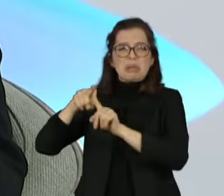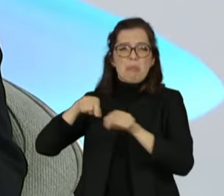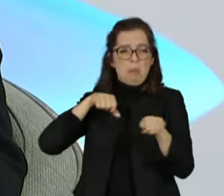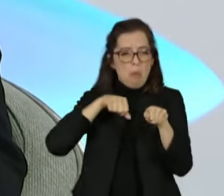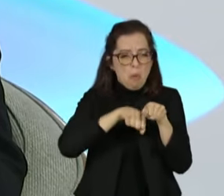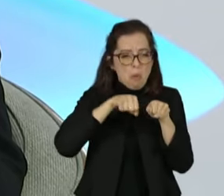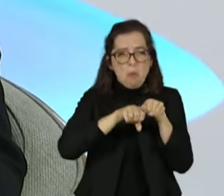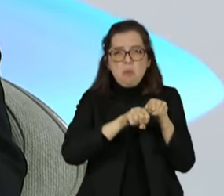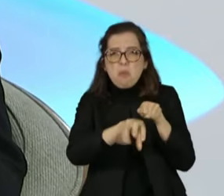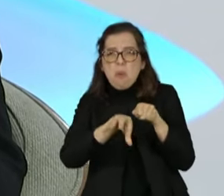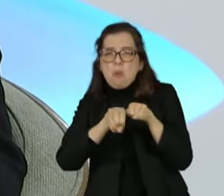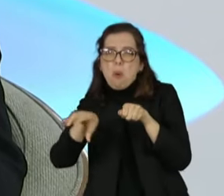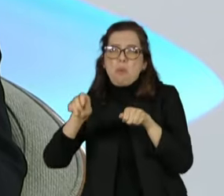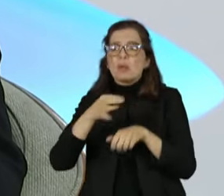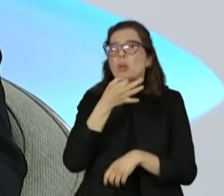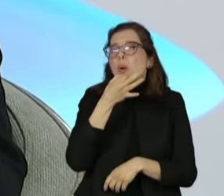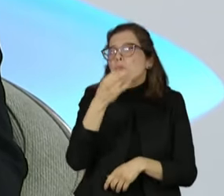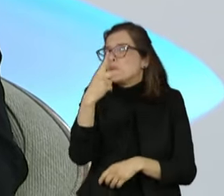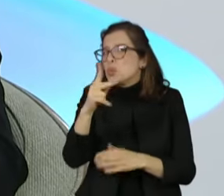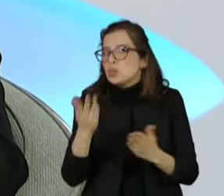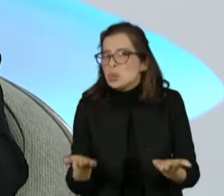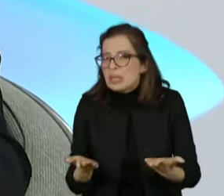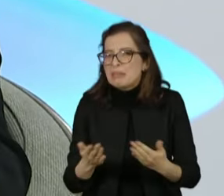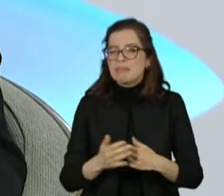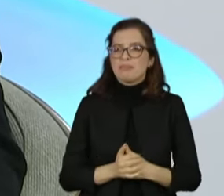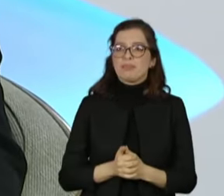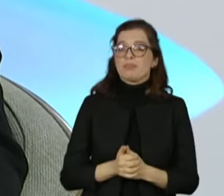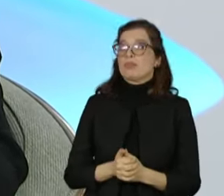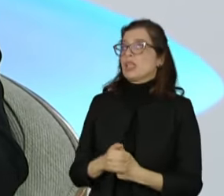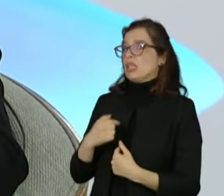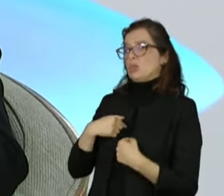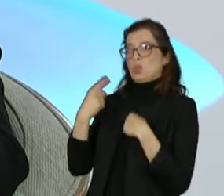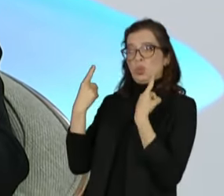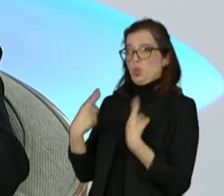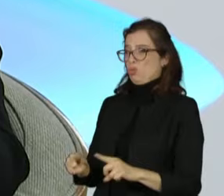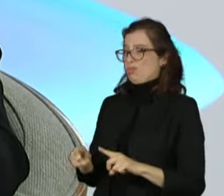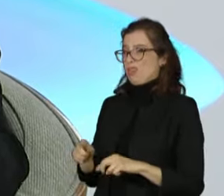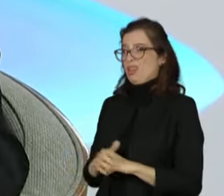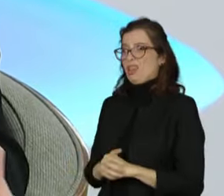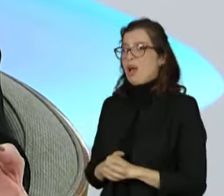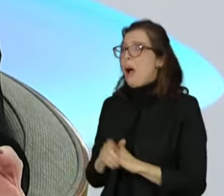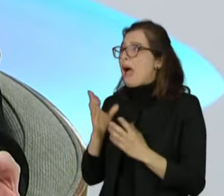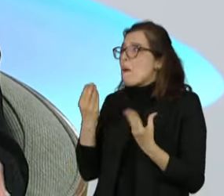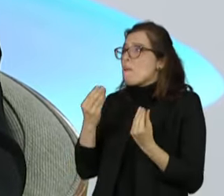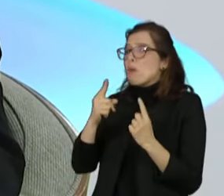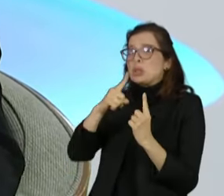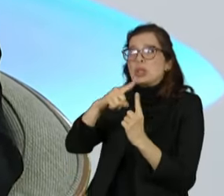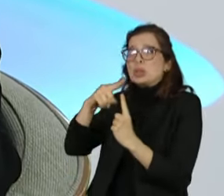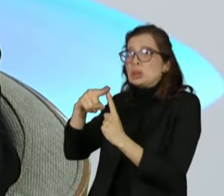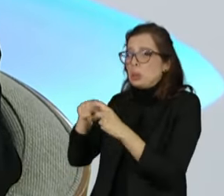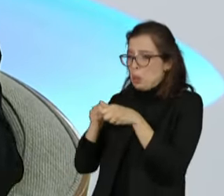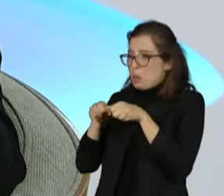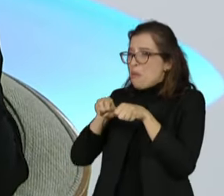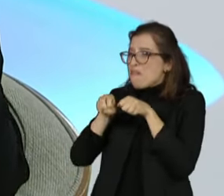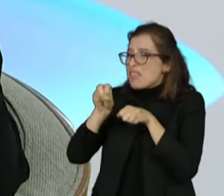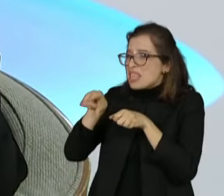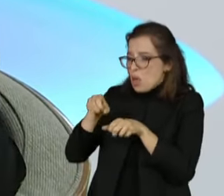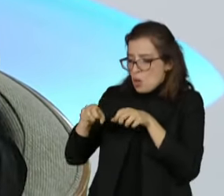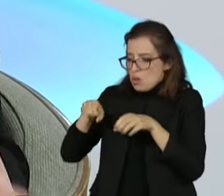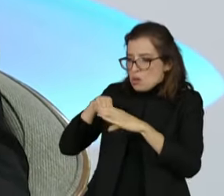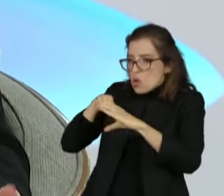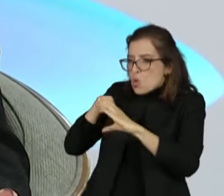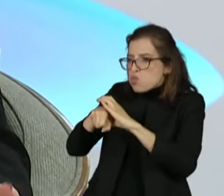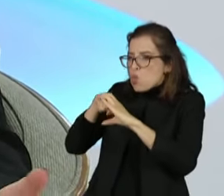Qual que a sua posição? Já posicionei contrário, até porque pelo número excedente, isso não pode ser feito sem nenhum critério, como foi feito. Existem